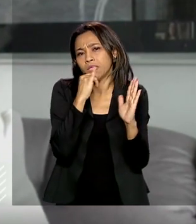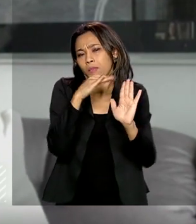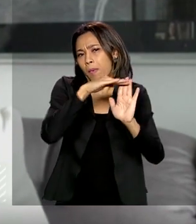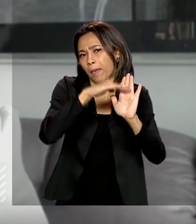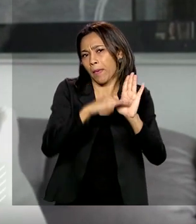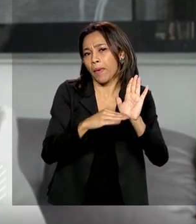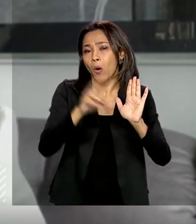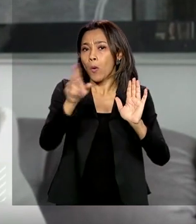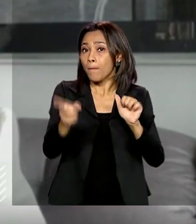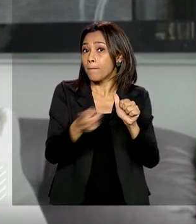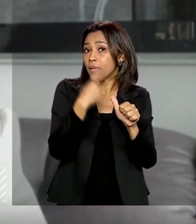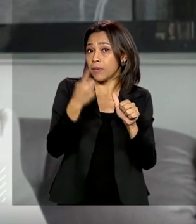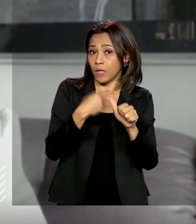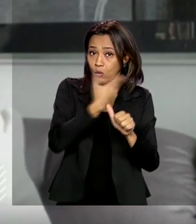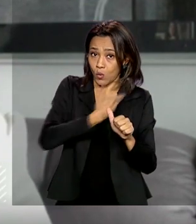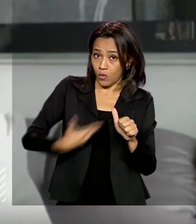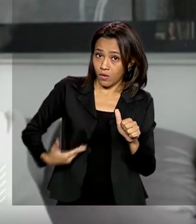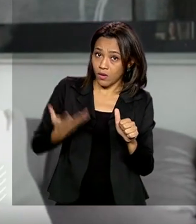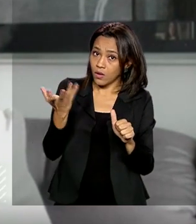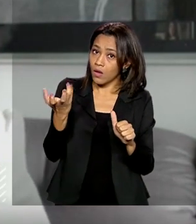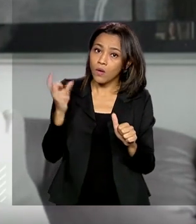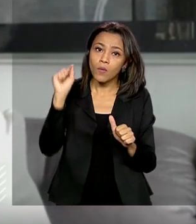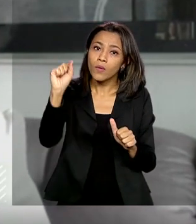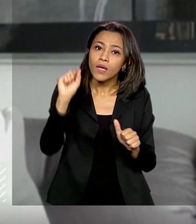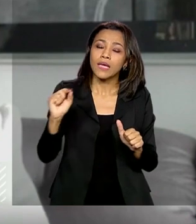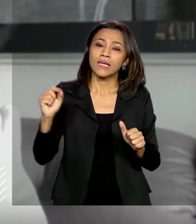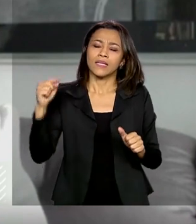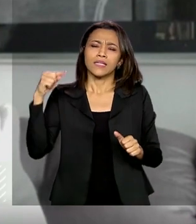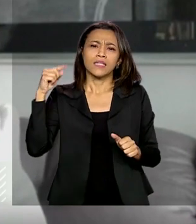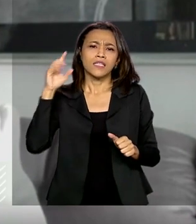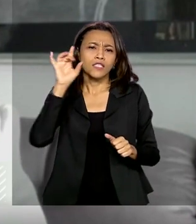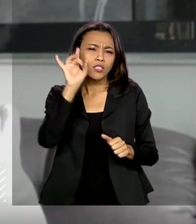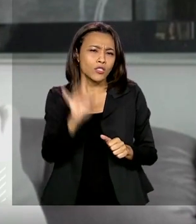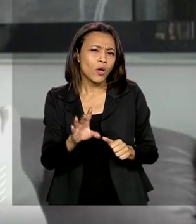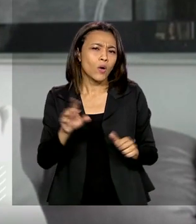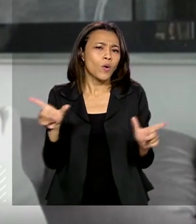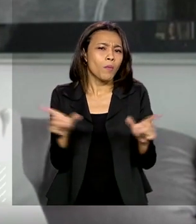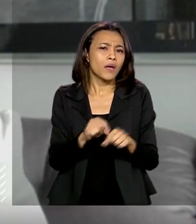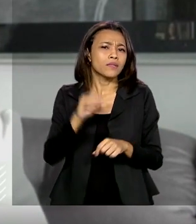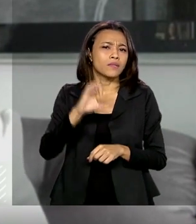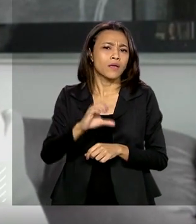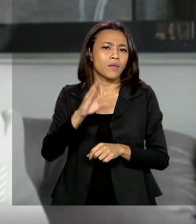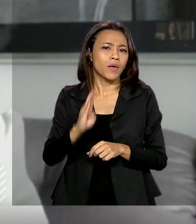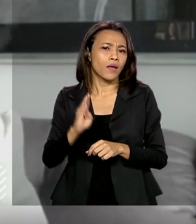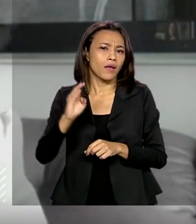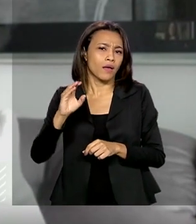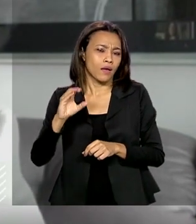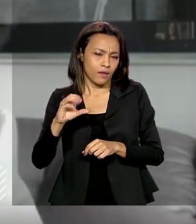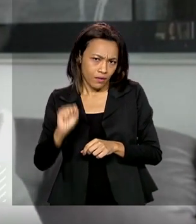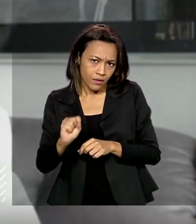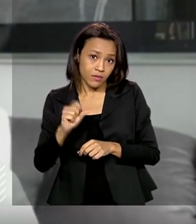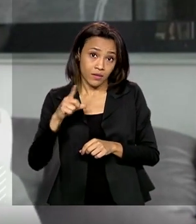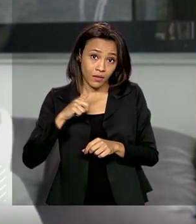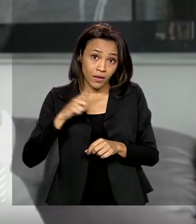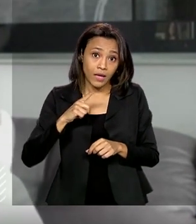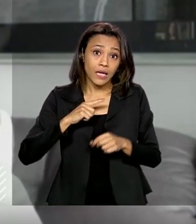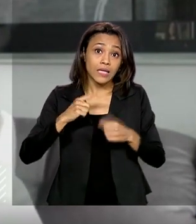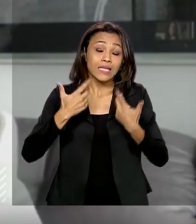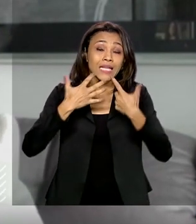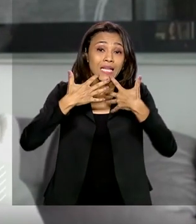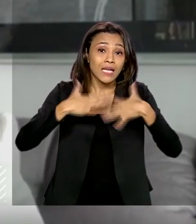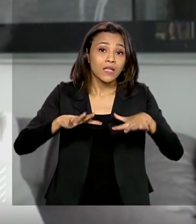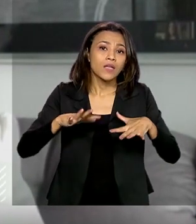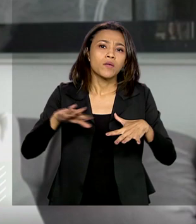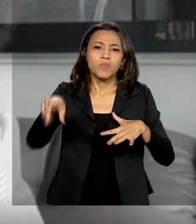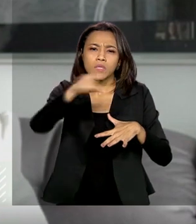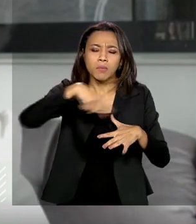primeiro deles, a ideia do governo é que com isso, que só com a CBS inicialmente, haja neutralidade, ou seja, que os diversos entes